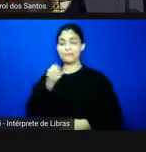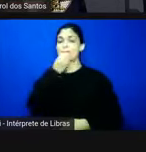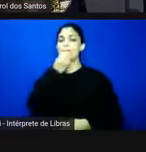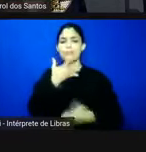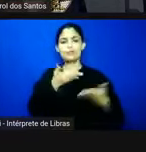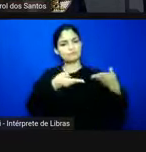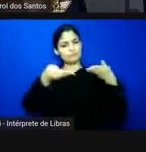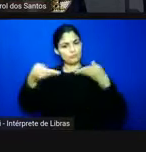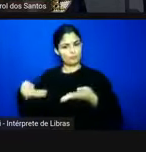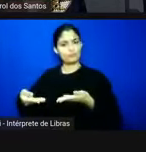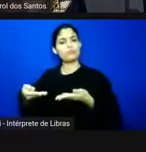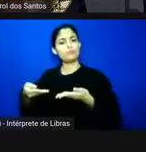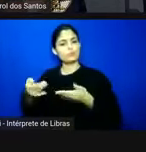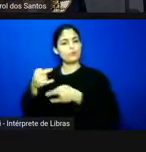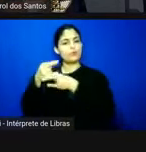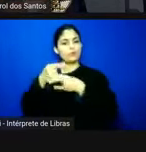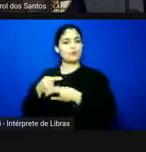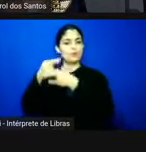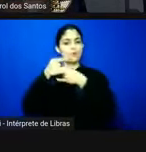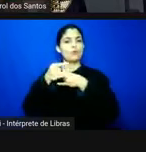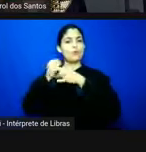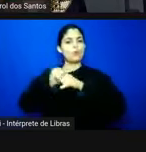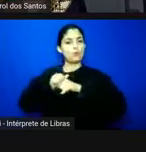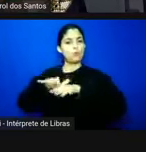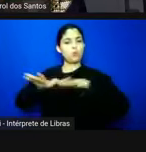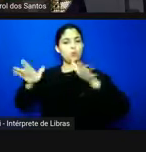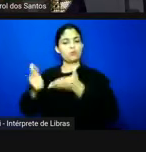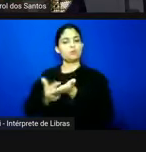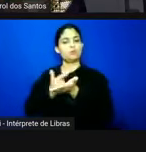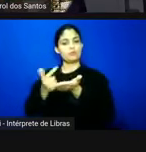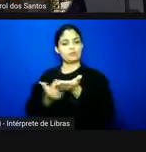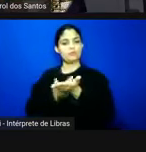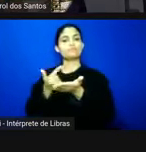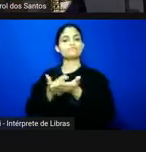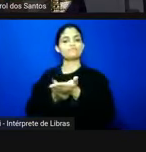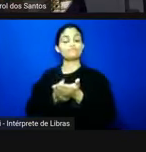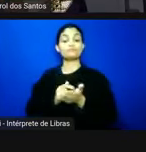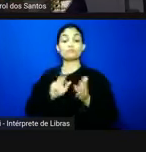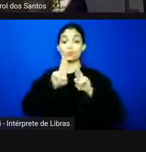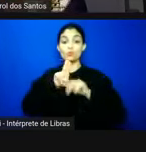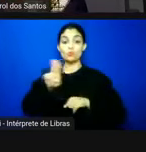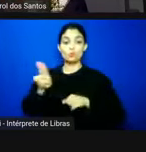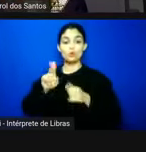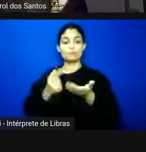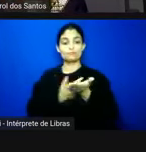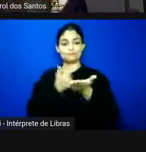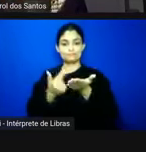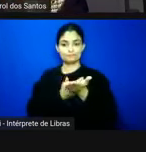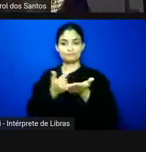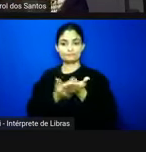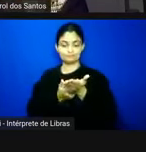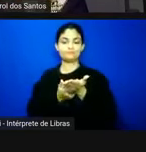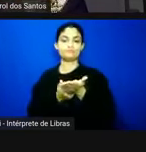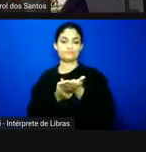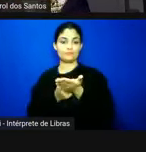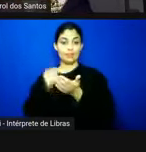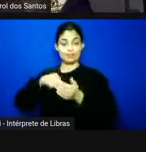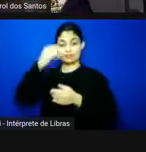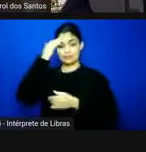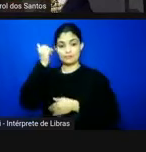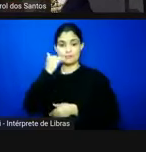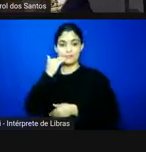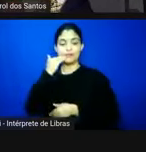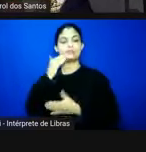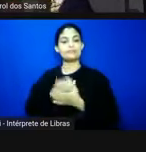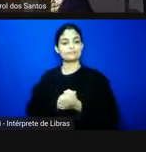do GEPA, Grupos de Estudos sobre Pós-Abolição. O livro se chama Organizações Negras de Santa Maria, Primeiras Seções